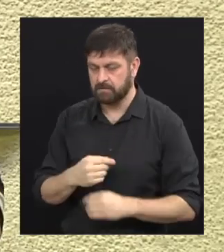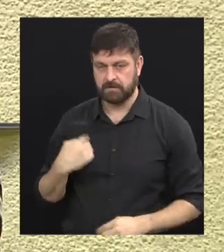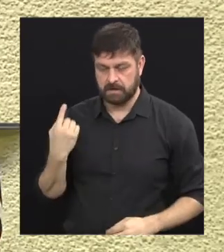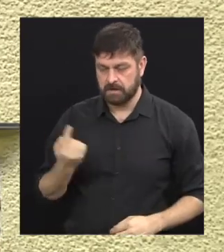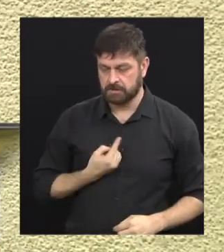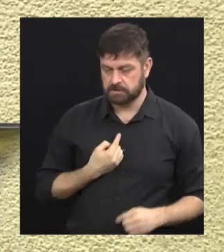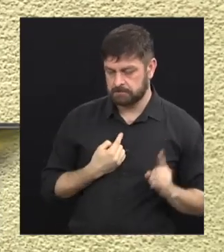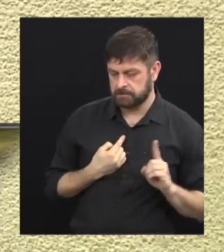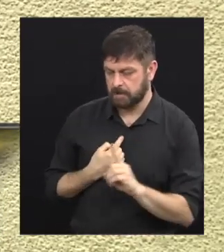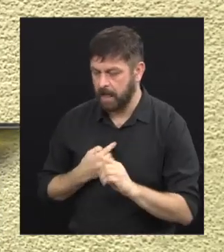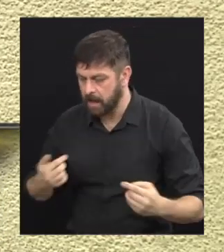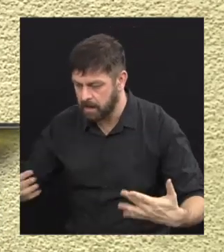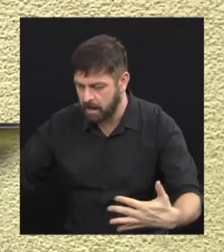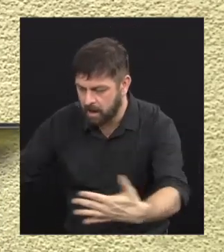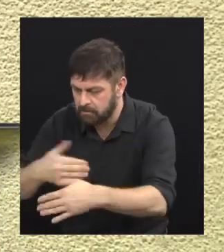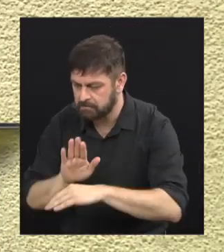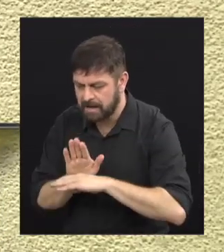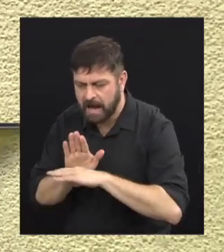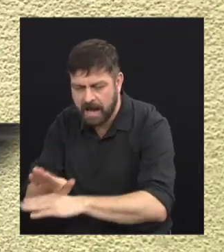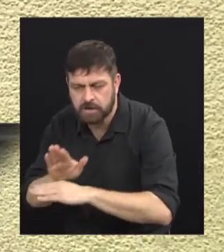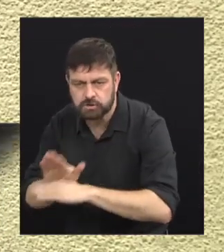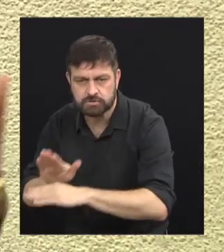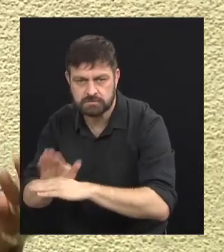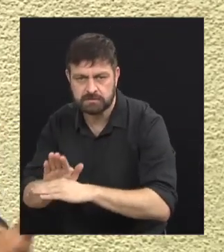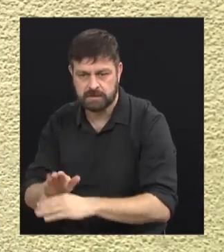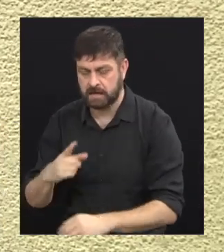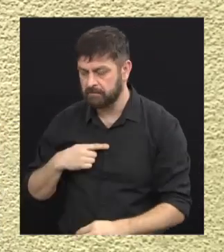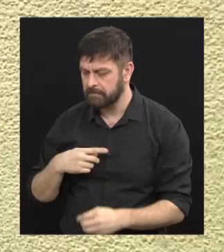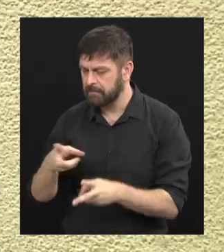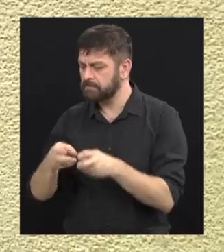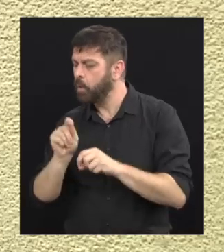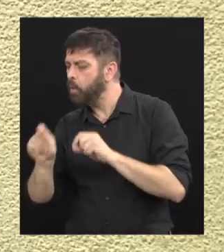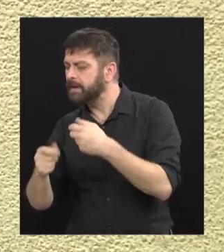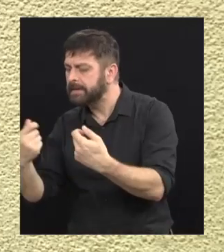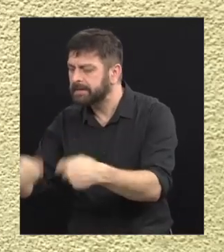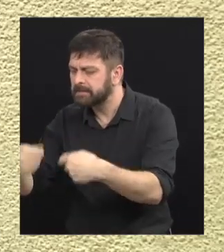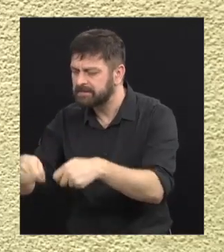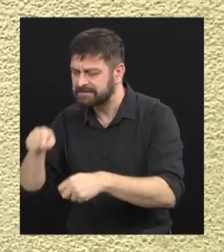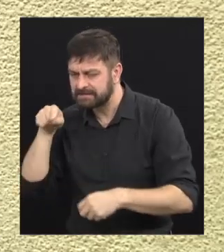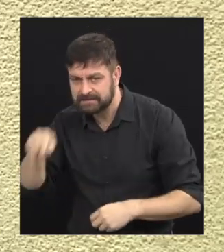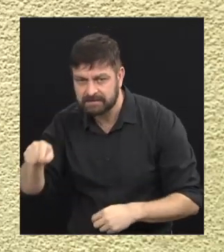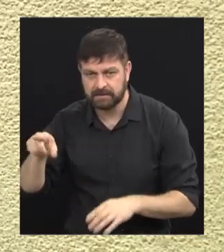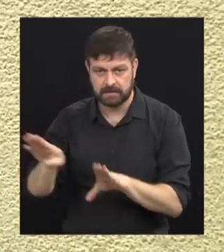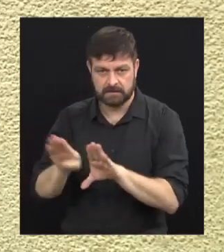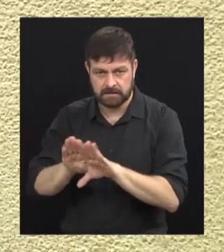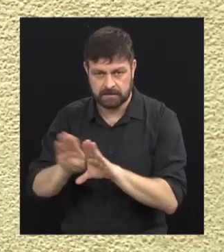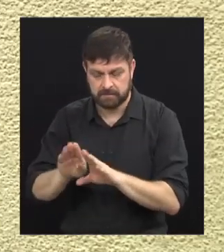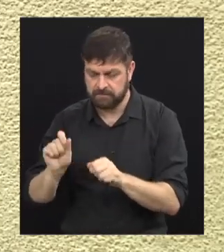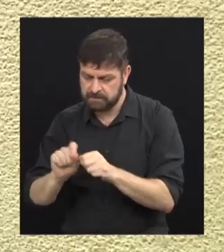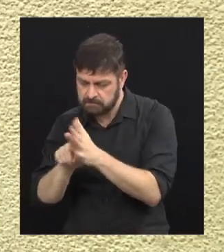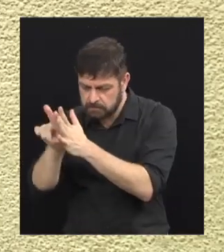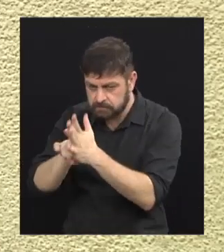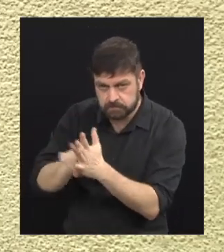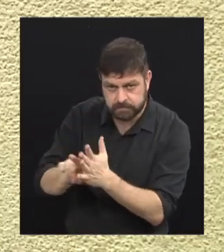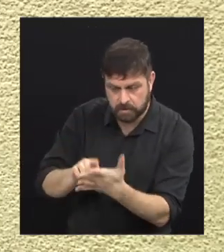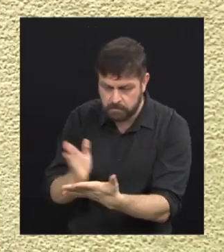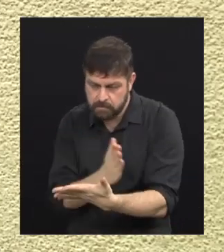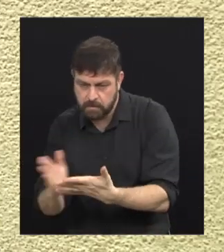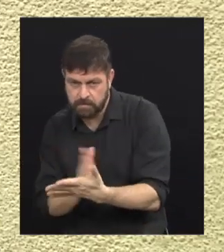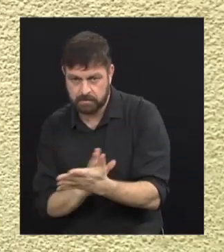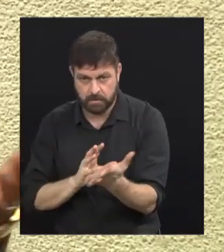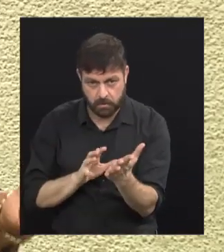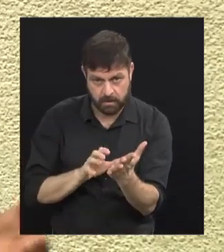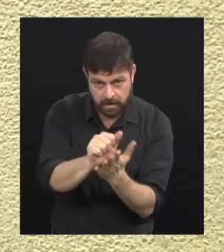para fazer o acolhimento, para dar uma força para eles, para ver a necessidade que eles tinham lá, inclusive para fazer uma triagem, ou seja, um